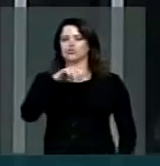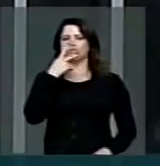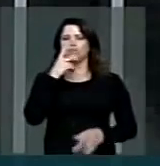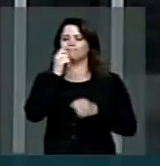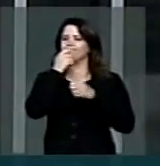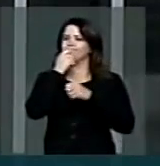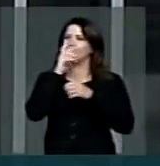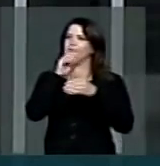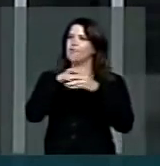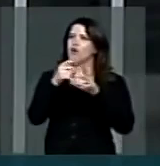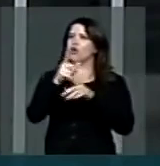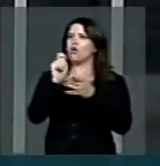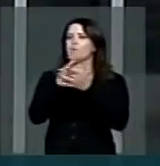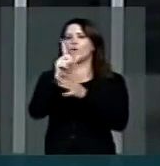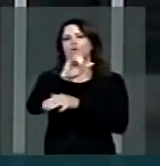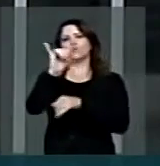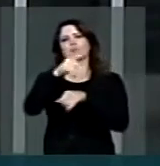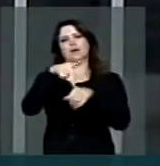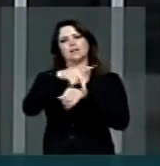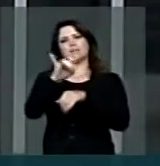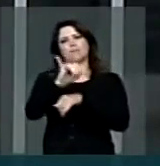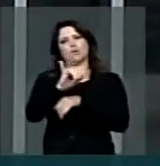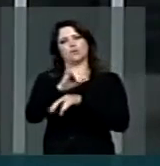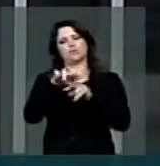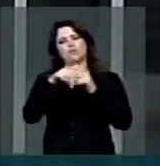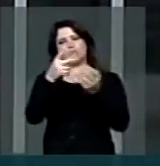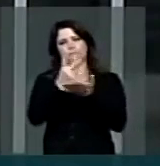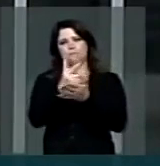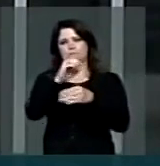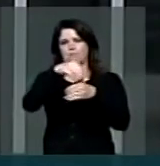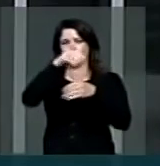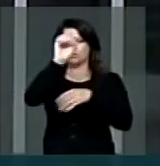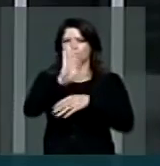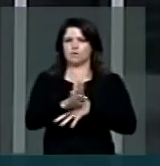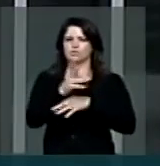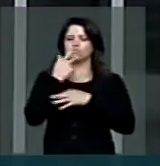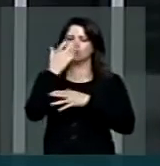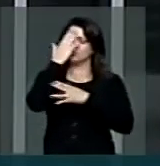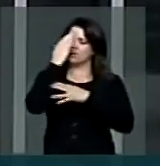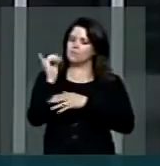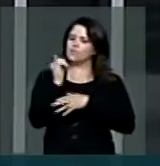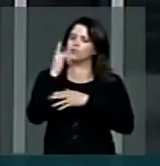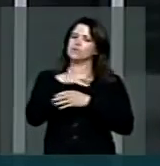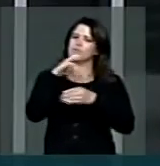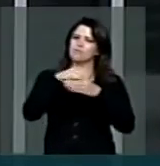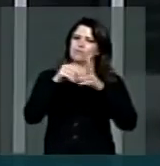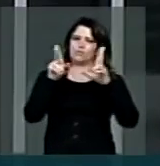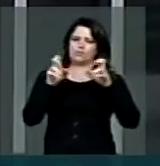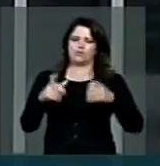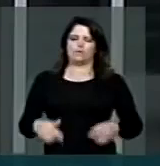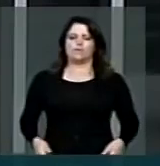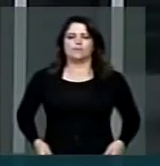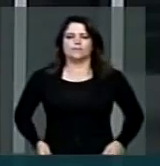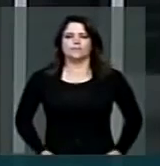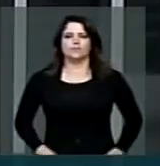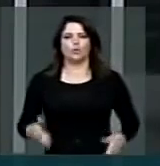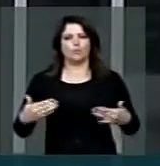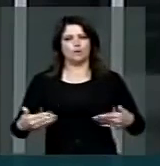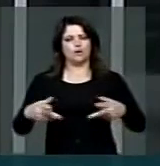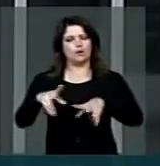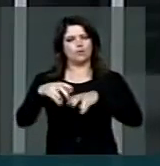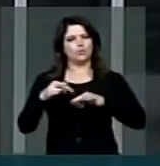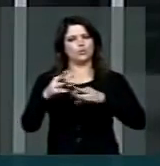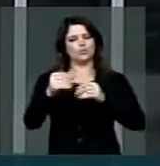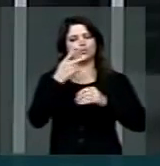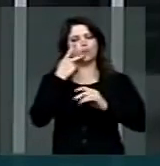dependentes de importação. O próprio Estado brasileiro reconhece a importância desse tema. O Ministério da Agricultura